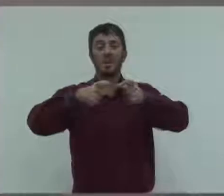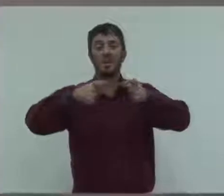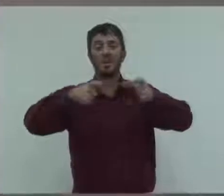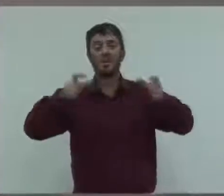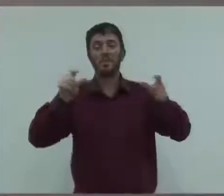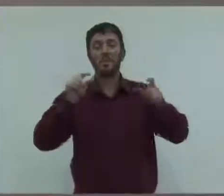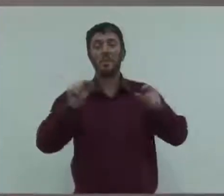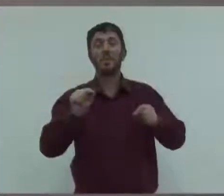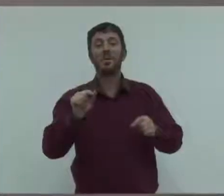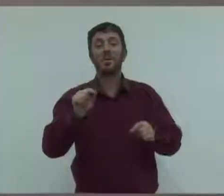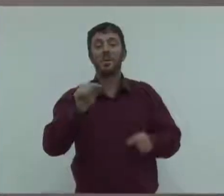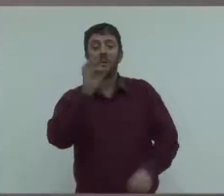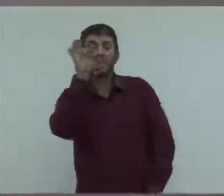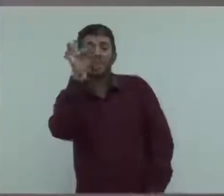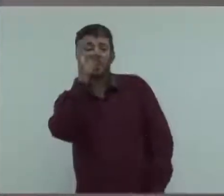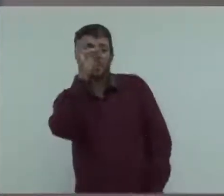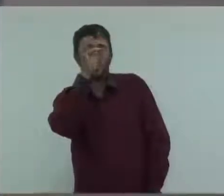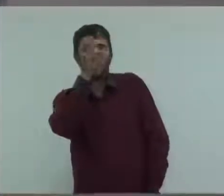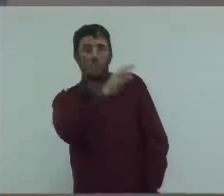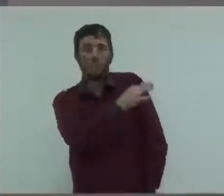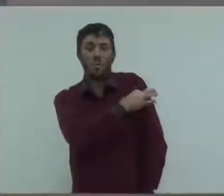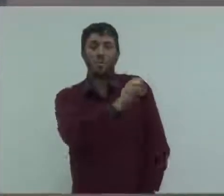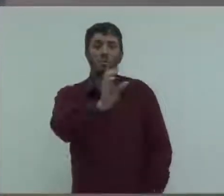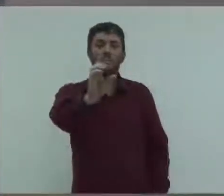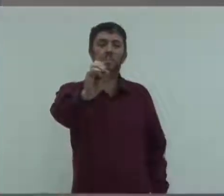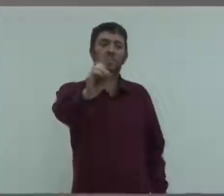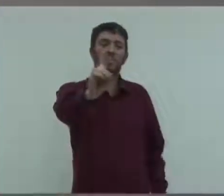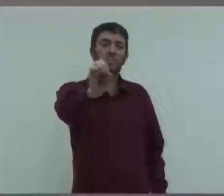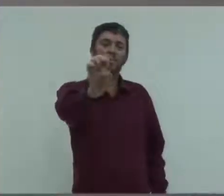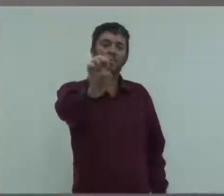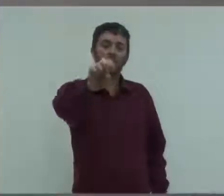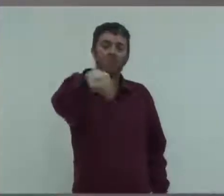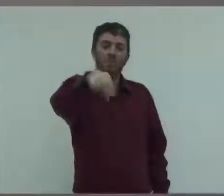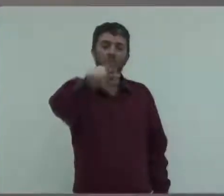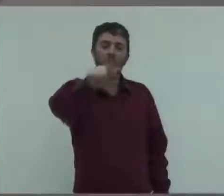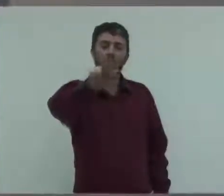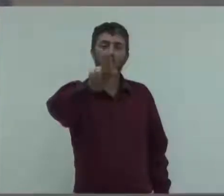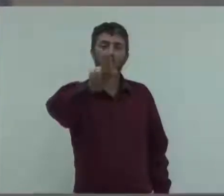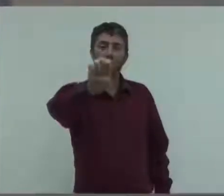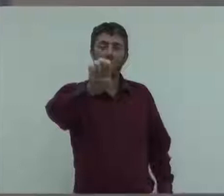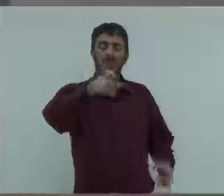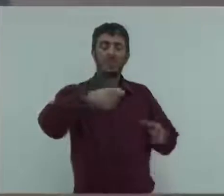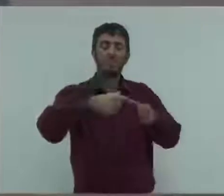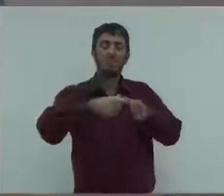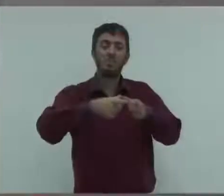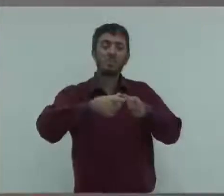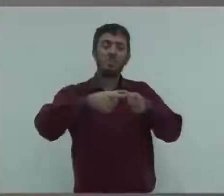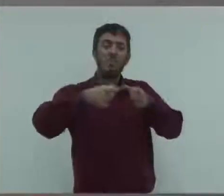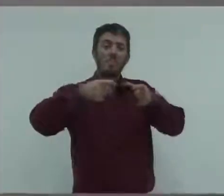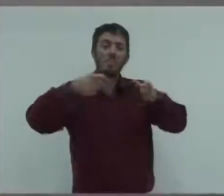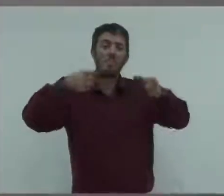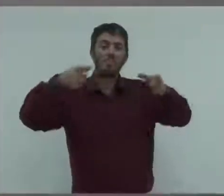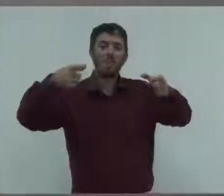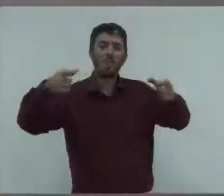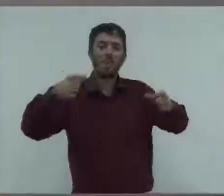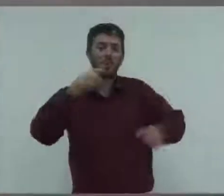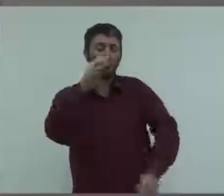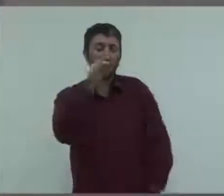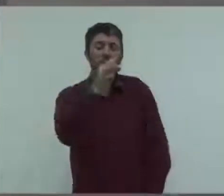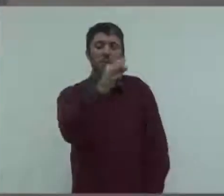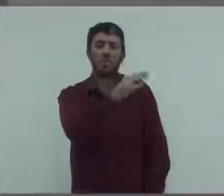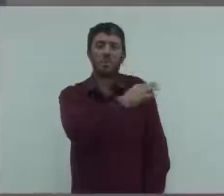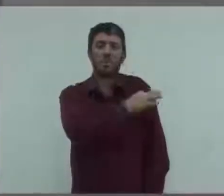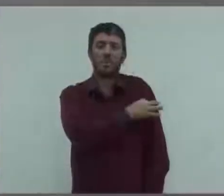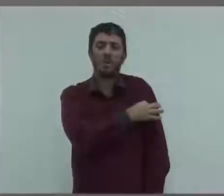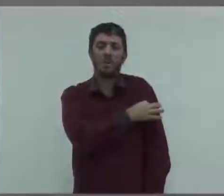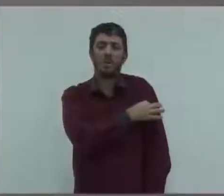foi muito alto. Percebemos que, devido ao crescimento, houve uma acomodação.